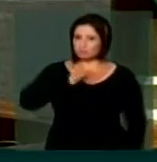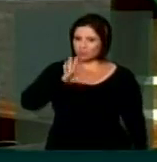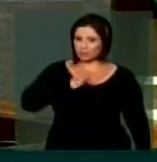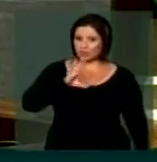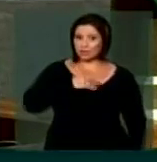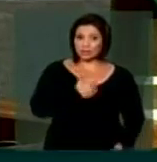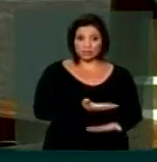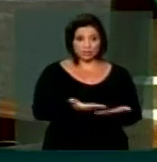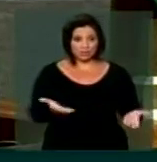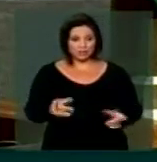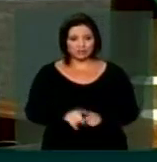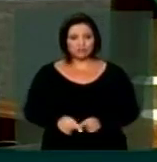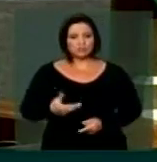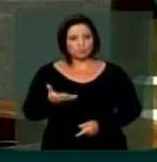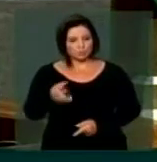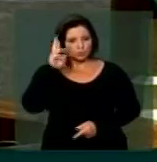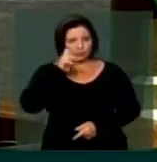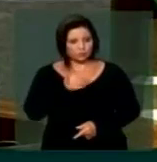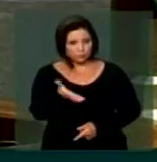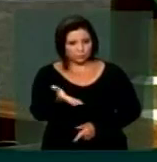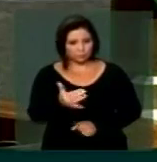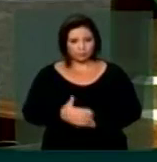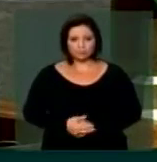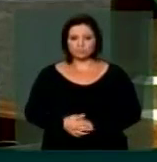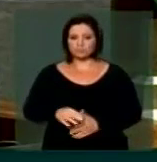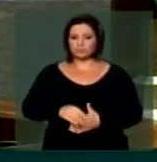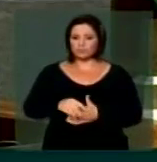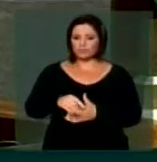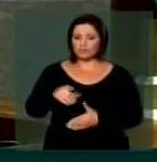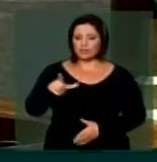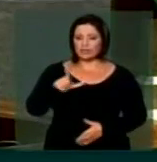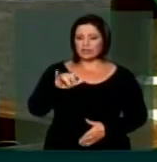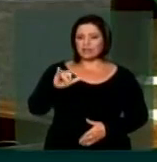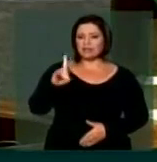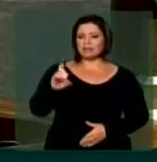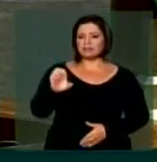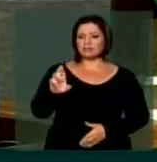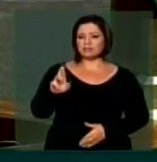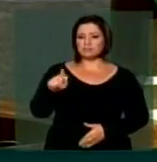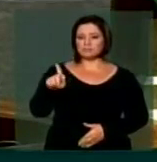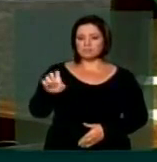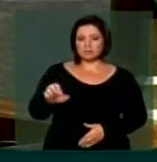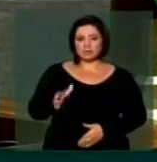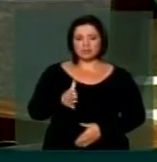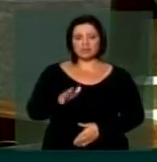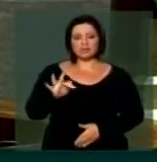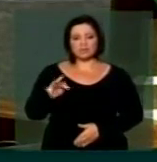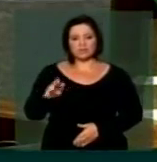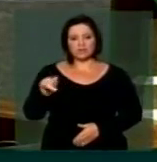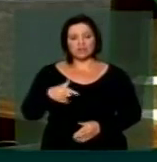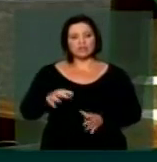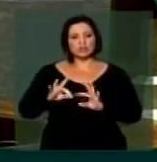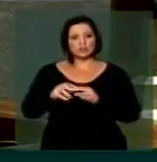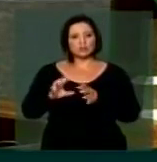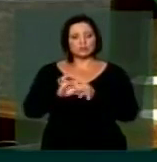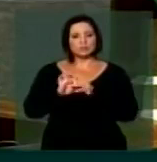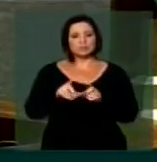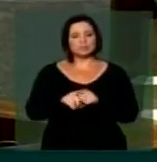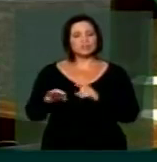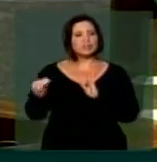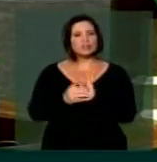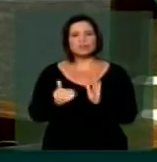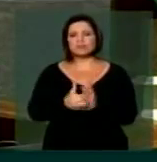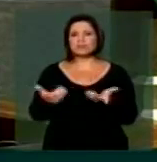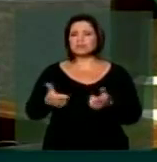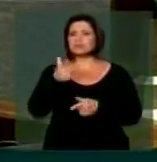a ousadia sua, do Lidberg Faresi, de todos nós que participamos daquela coligação até o último